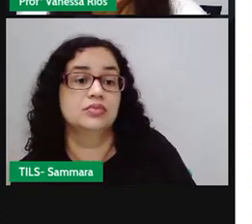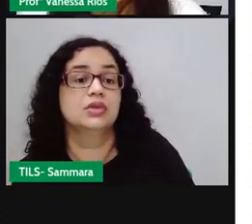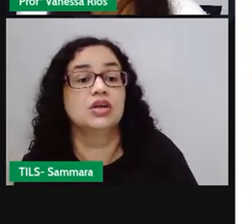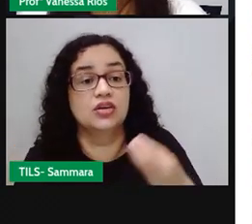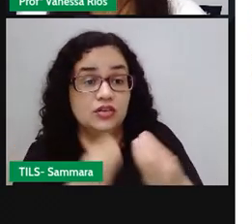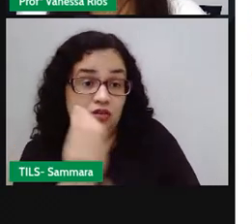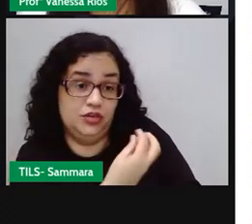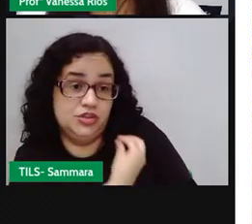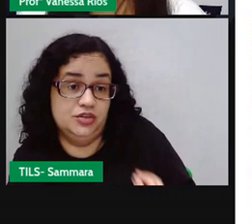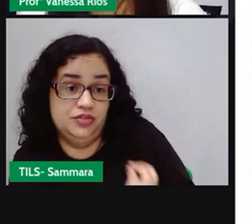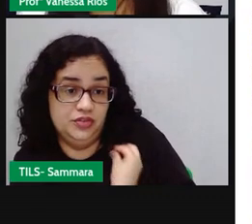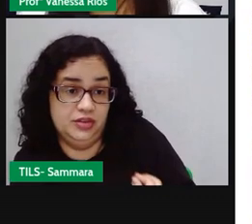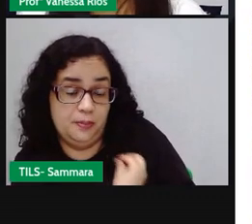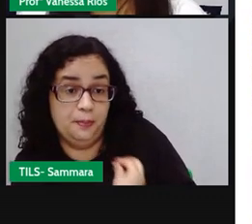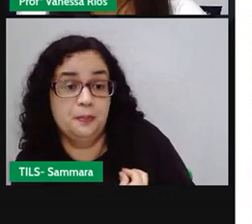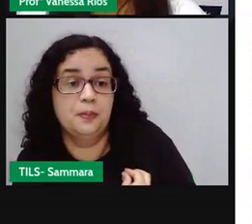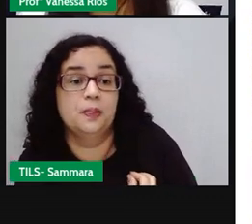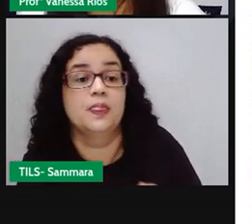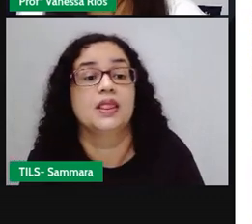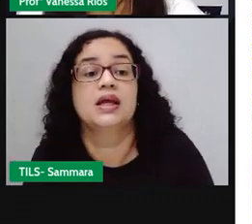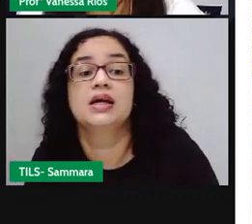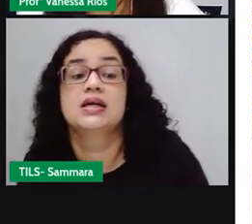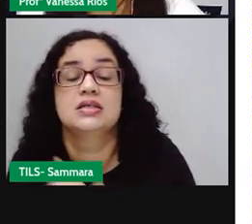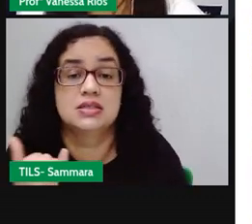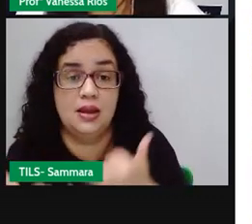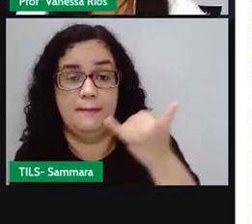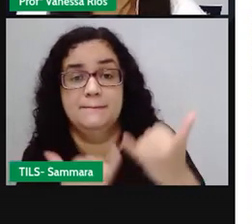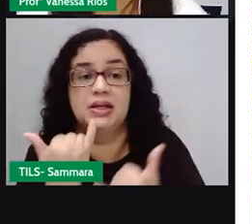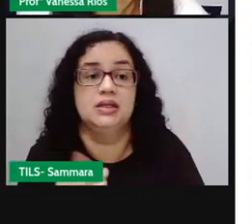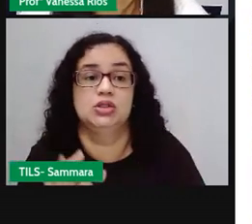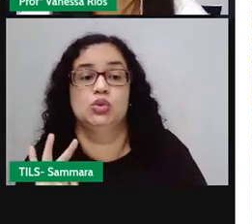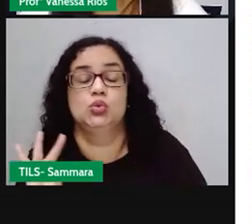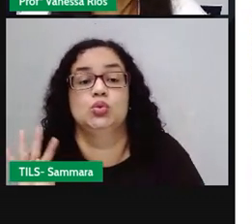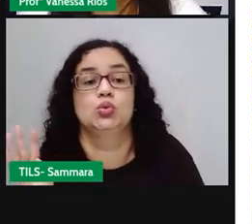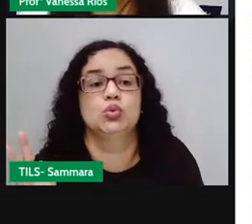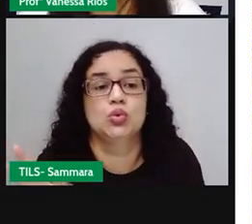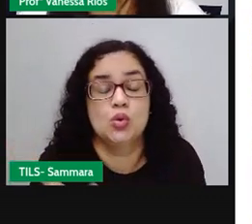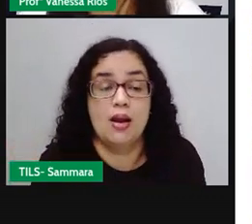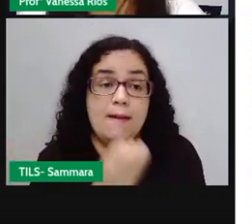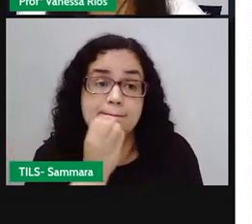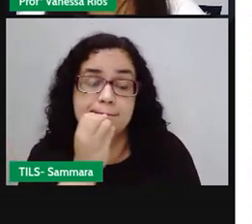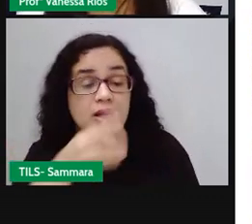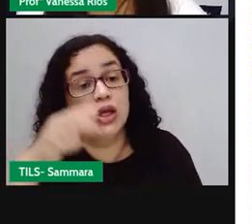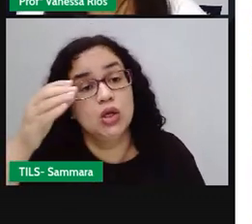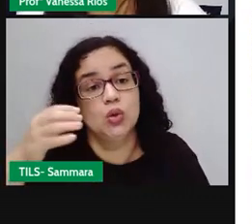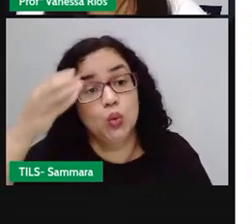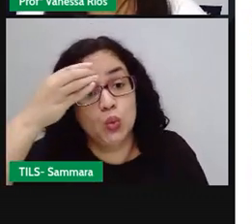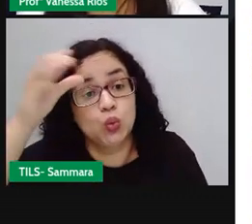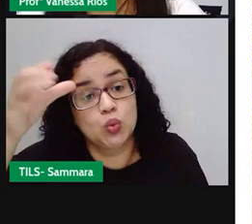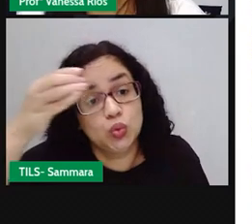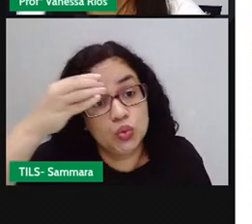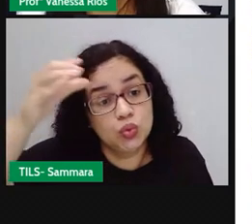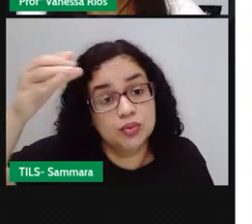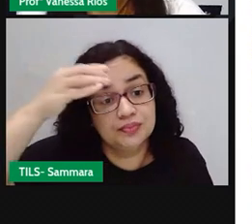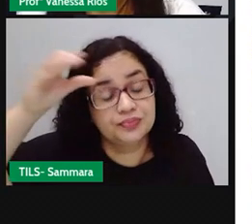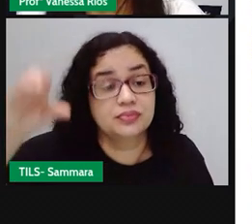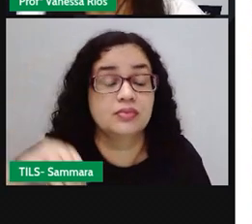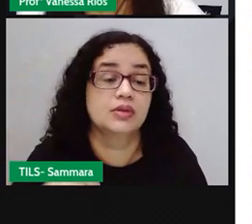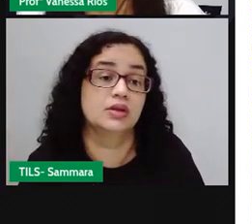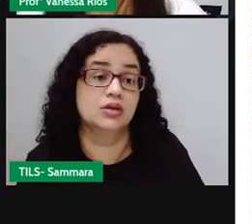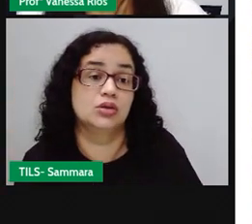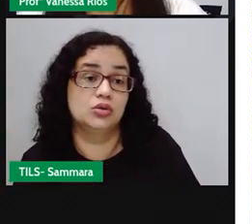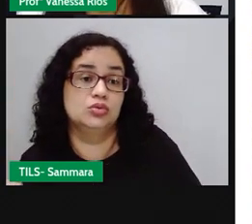modo de vida. Então, as brincadeiras, assim como todos os outros bens culturais, fazem parte da nossa